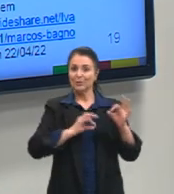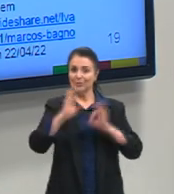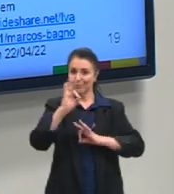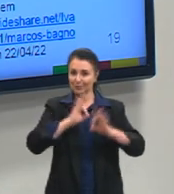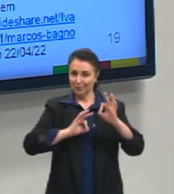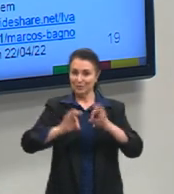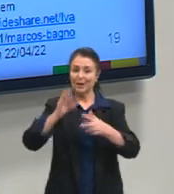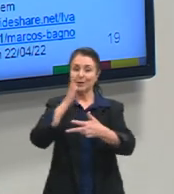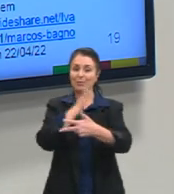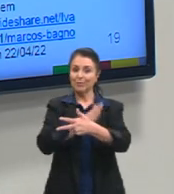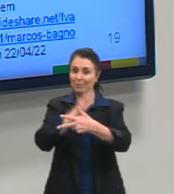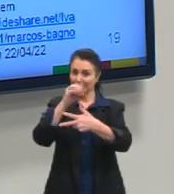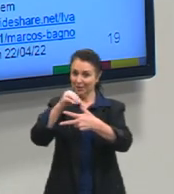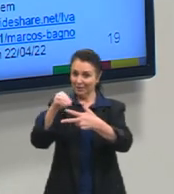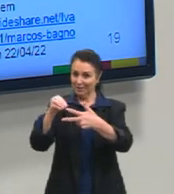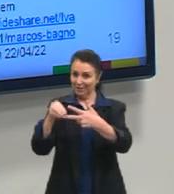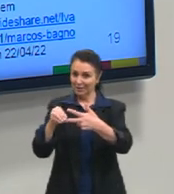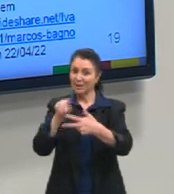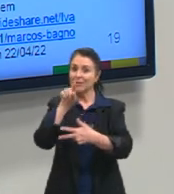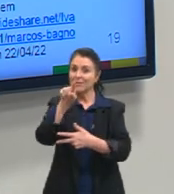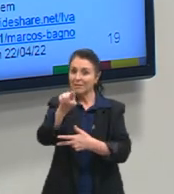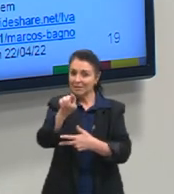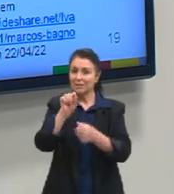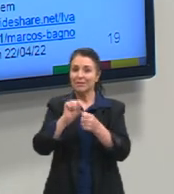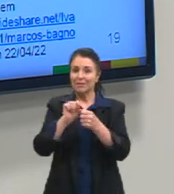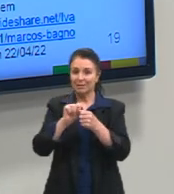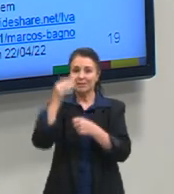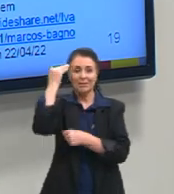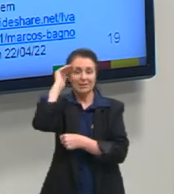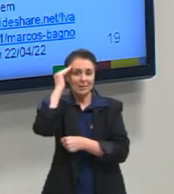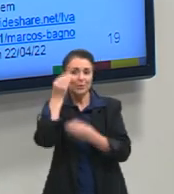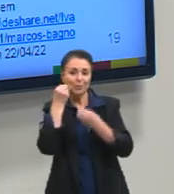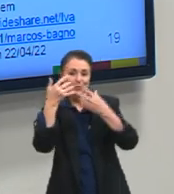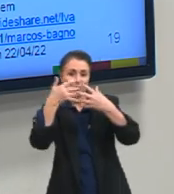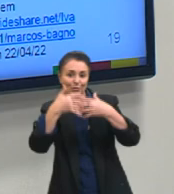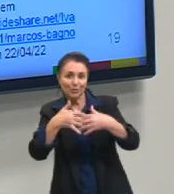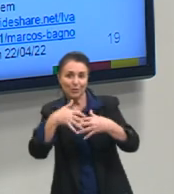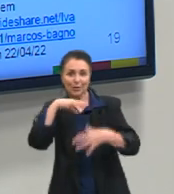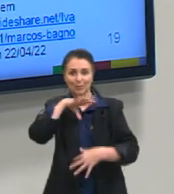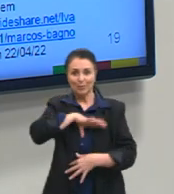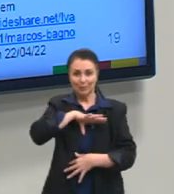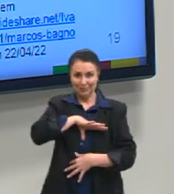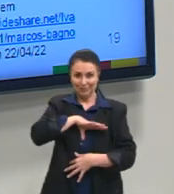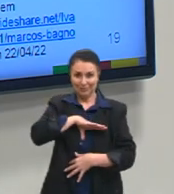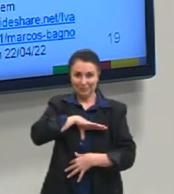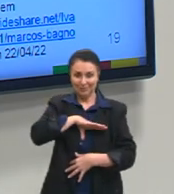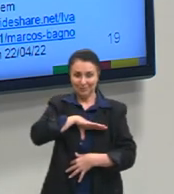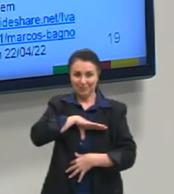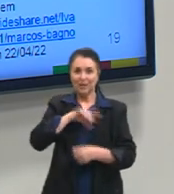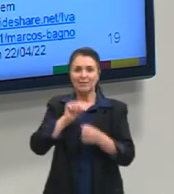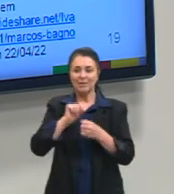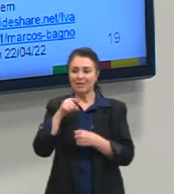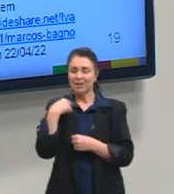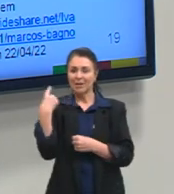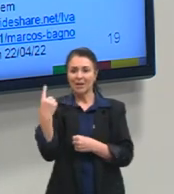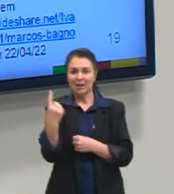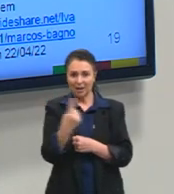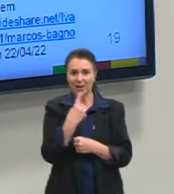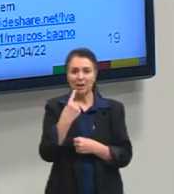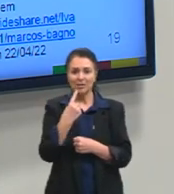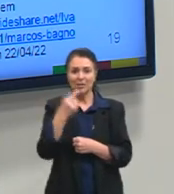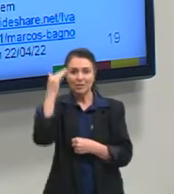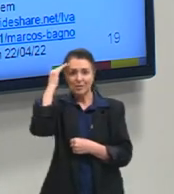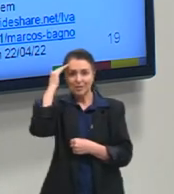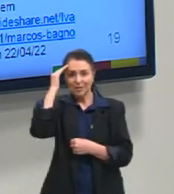fazer com que vocês entendam o funcionamento da língua portuguesa, é exatamente fazer a gente quebrar esse círculo